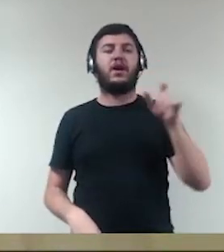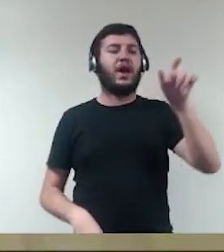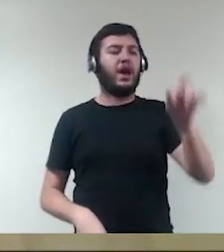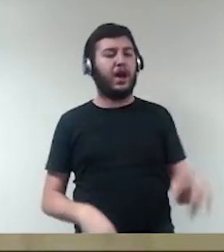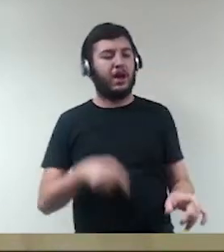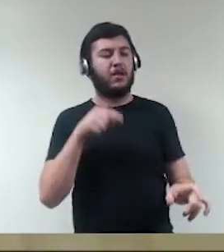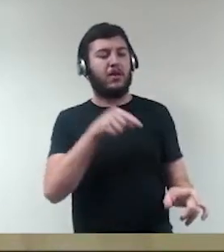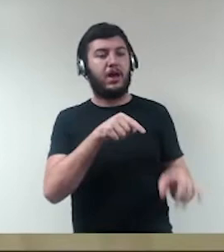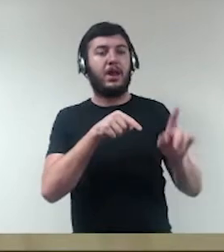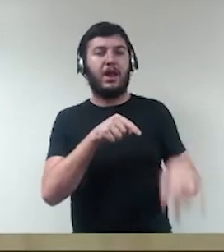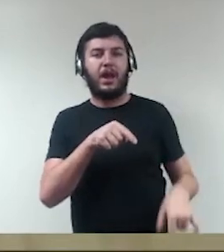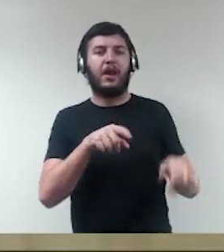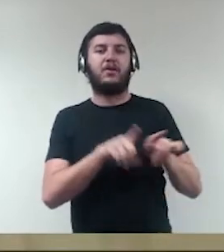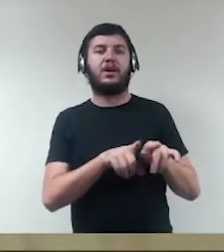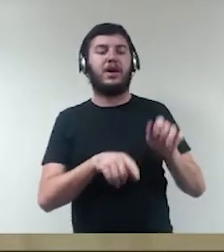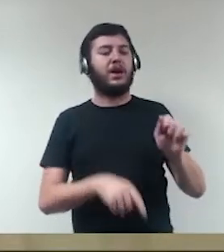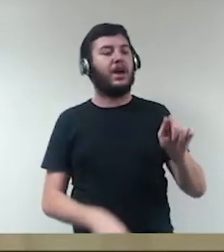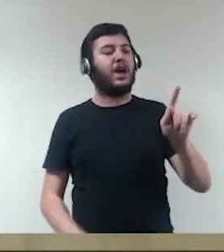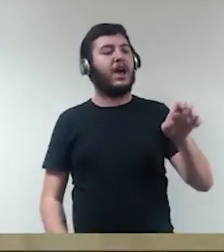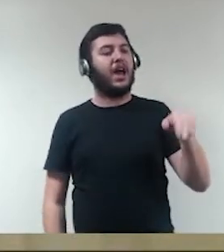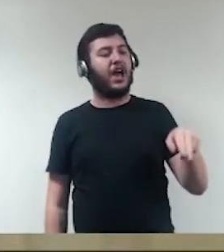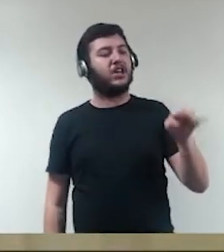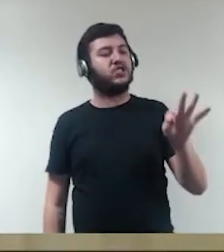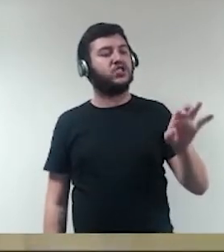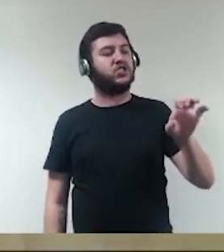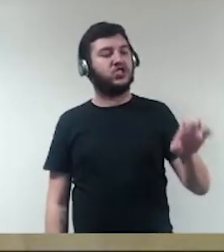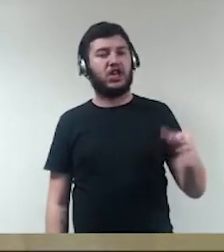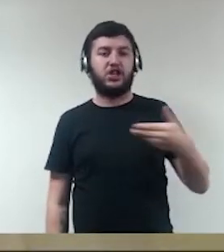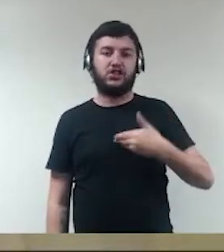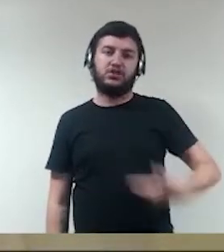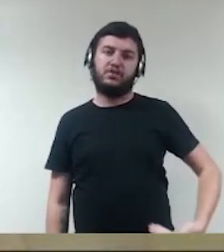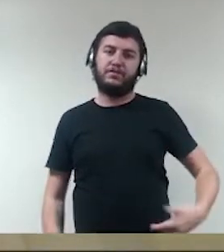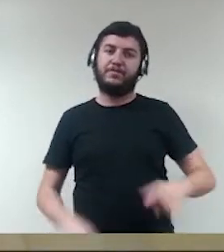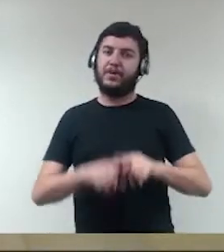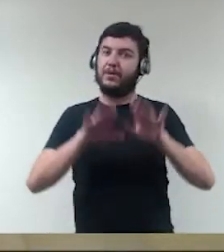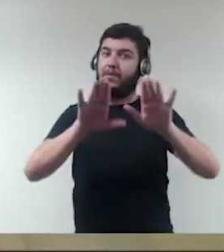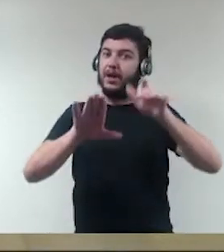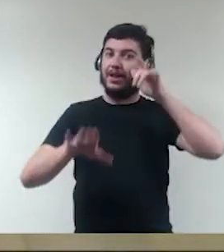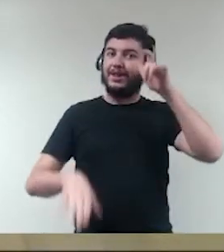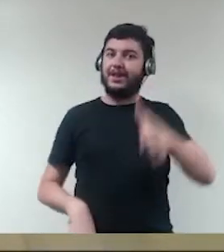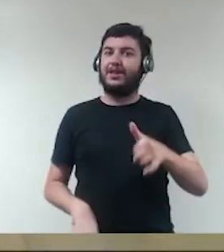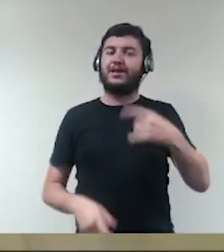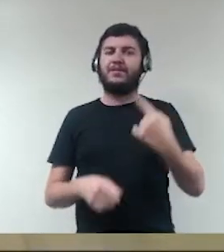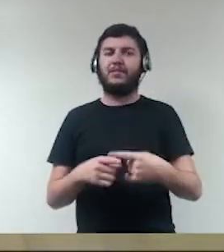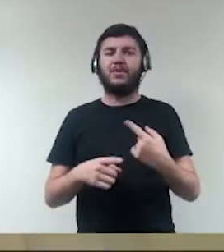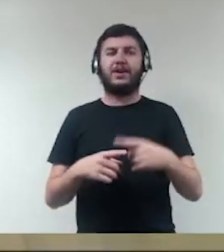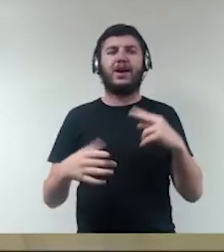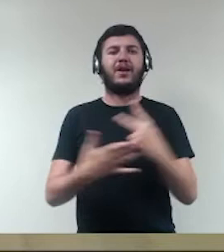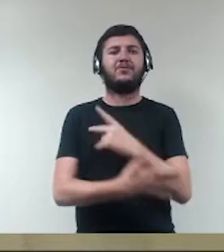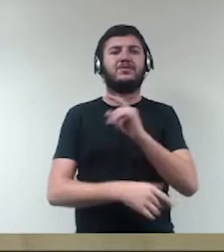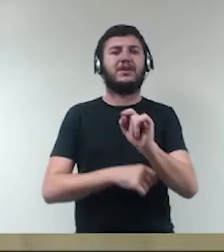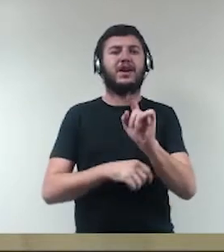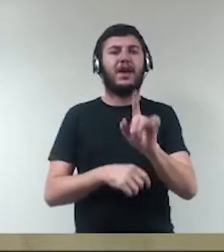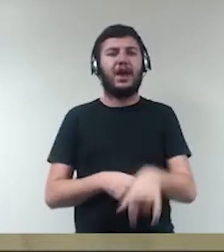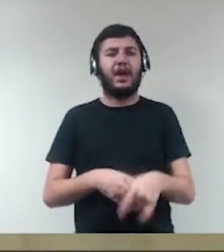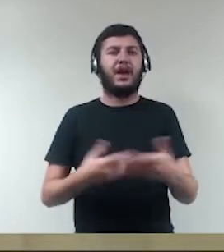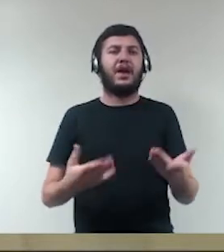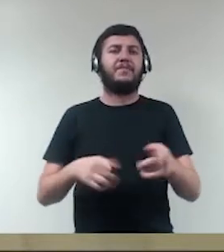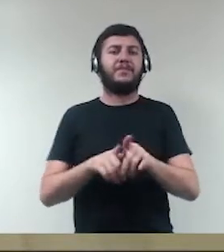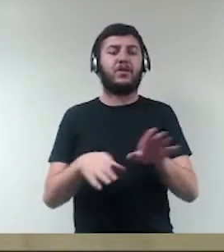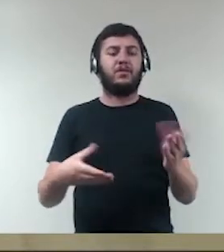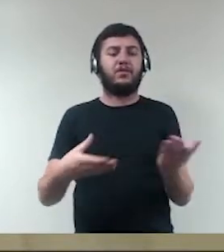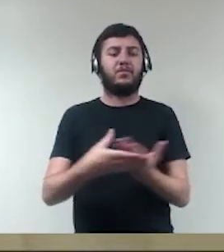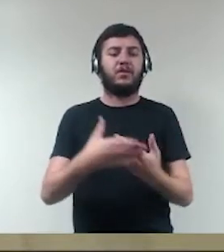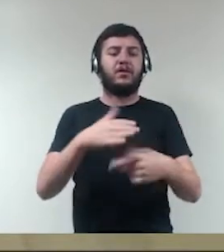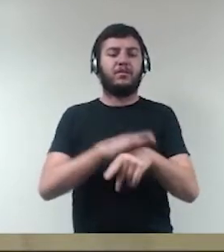público, né. É... Essa questão é interessante porque foram os primeiros precedentes que o Supremo teve